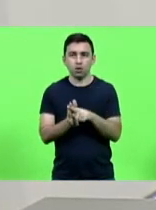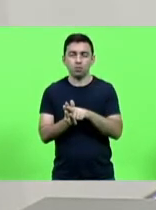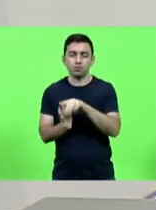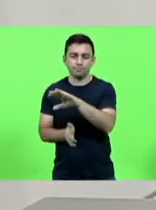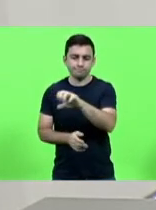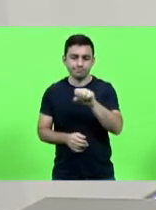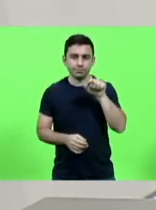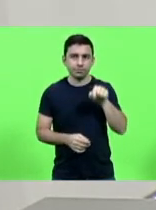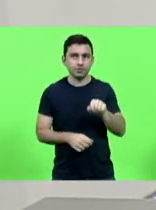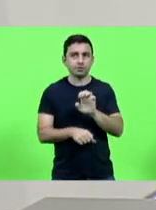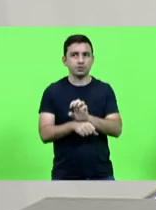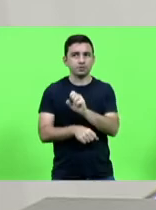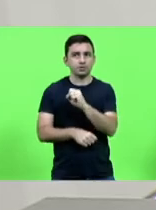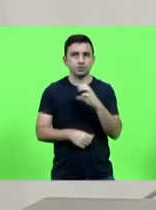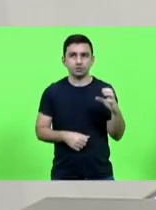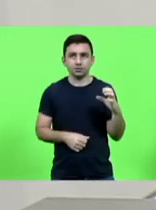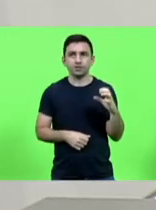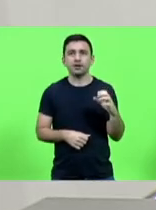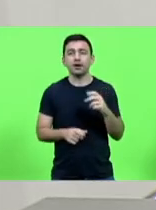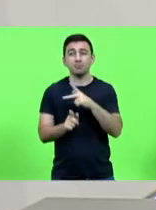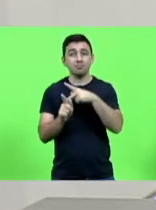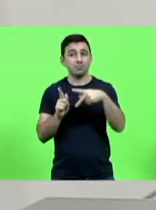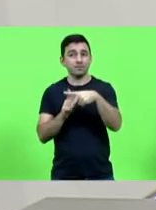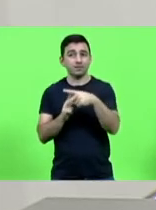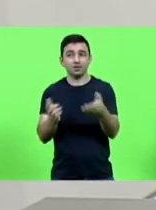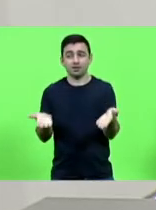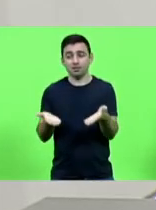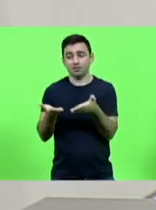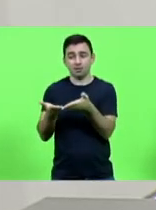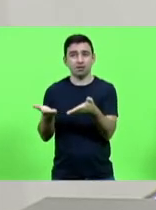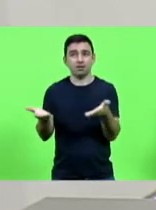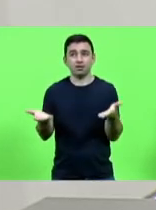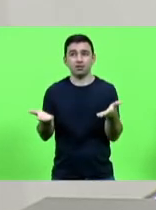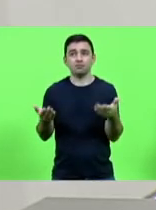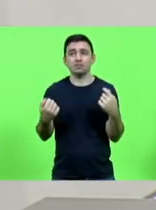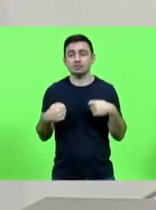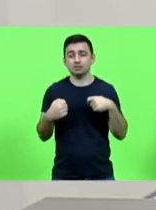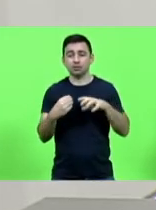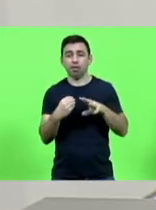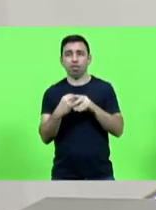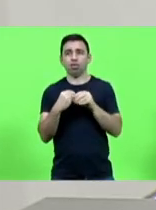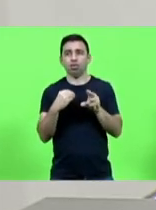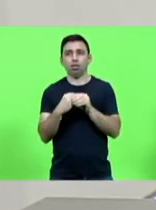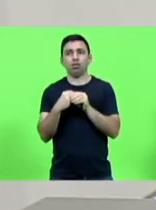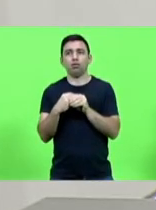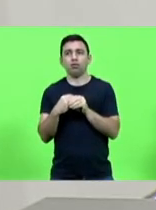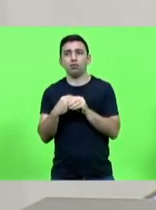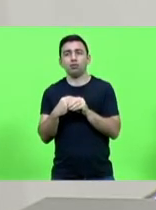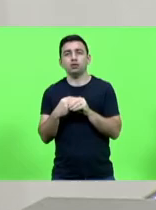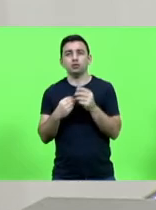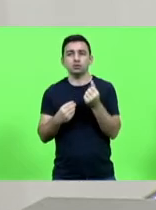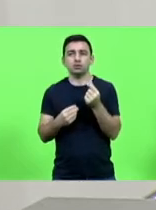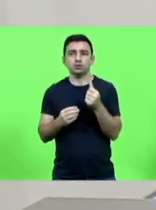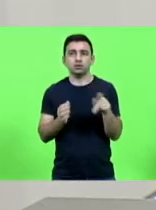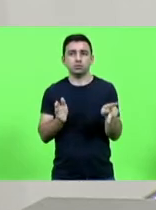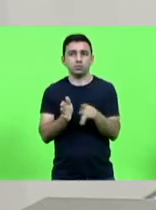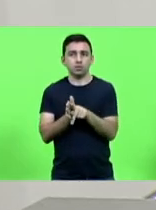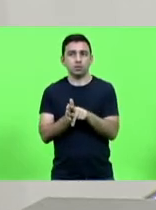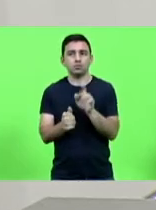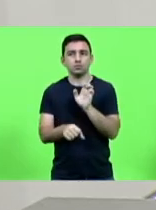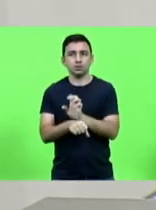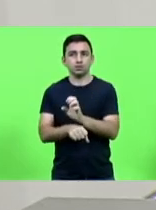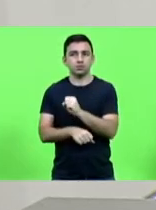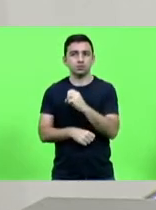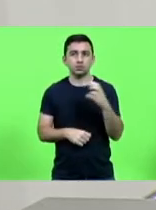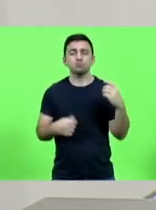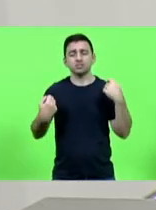e é claro daí a Previdência agora tem que ser complementada com recursos do estado mudanças